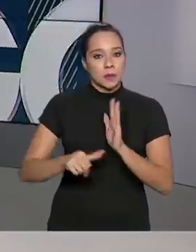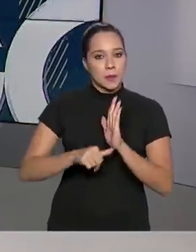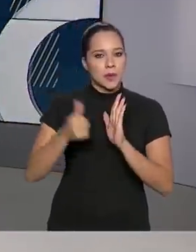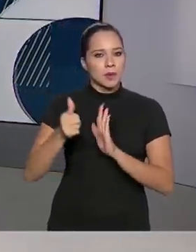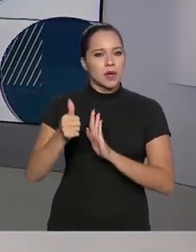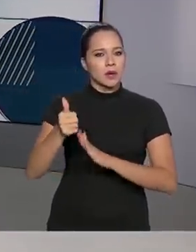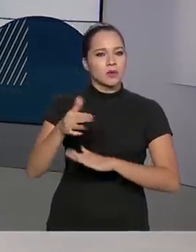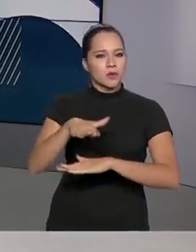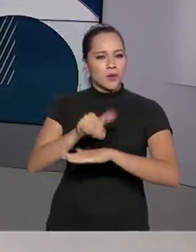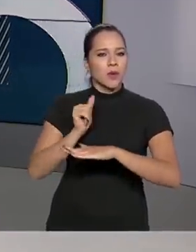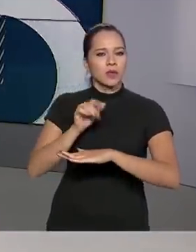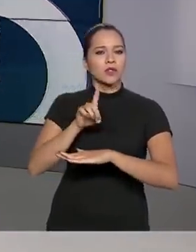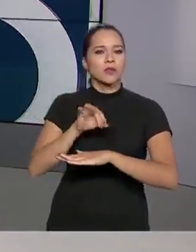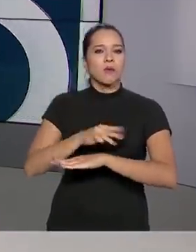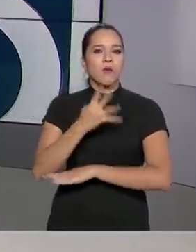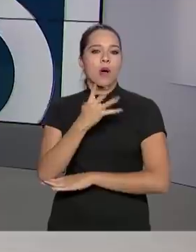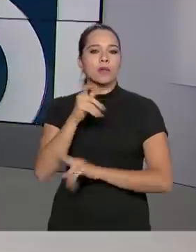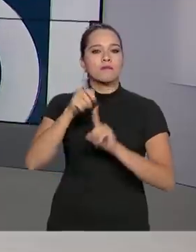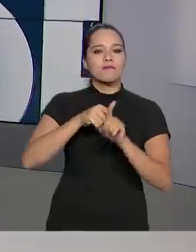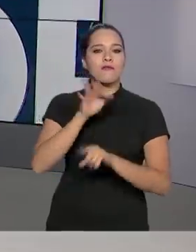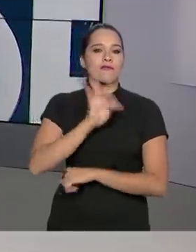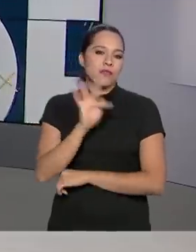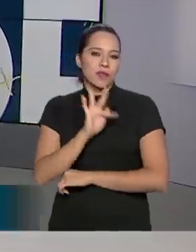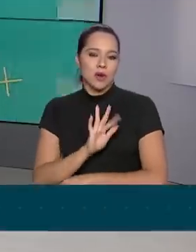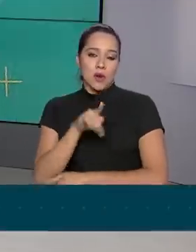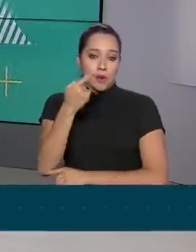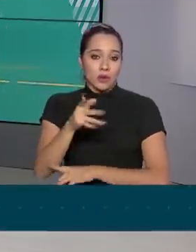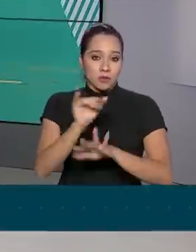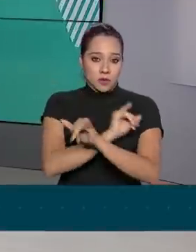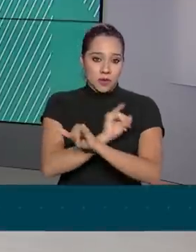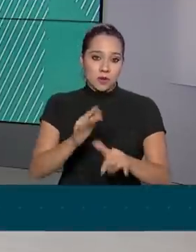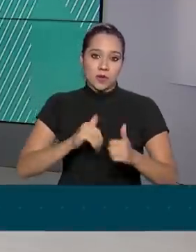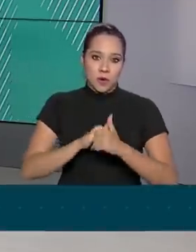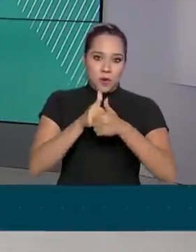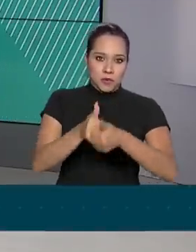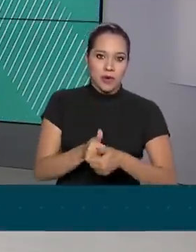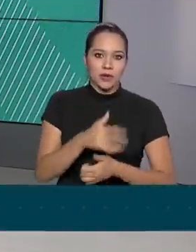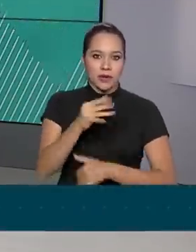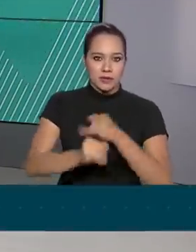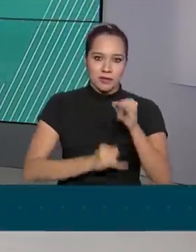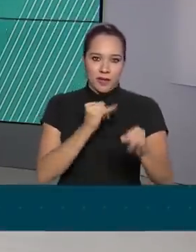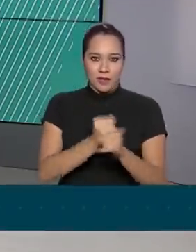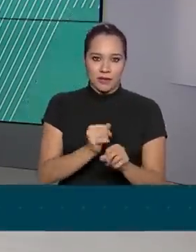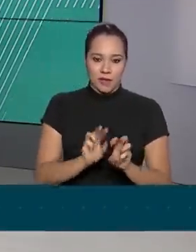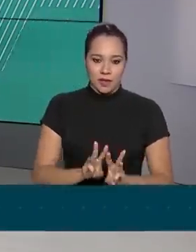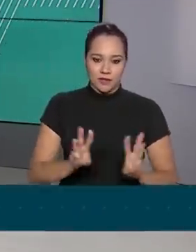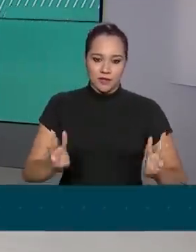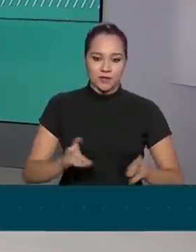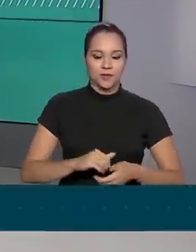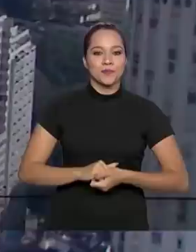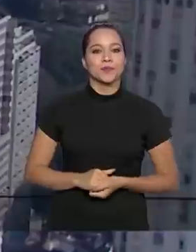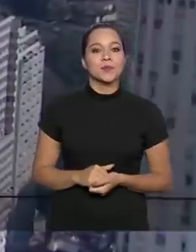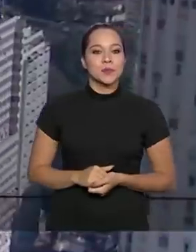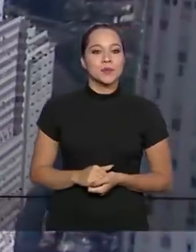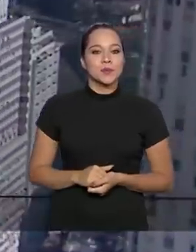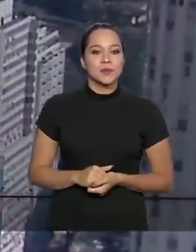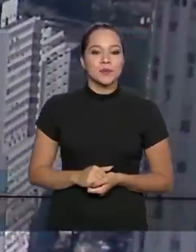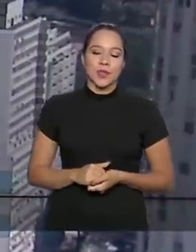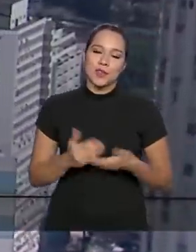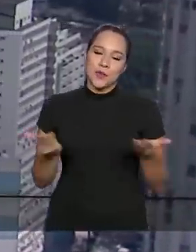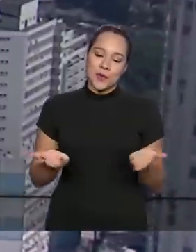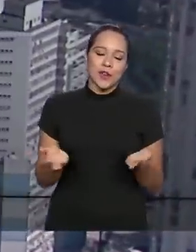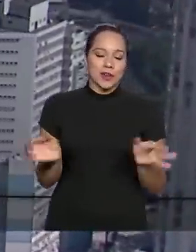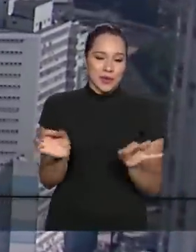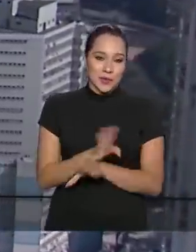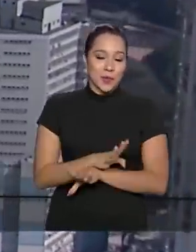chamada sai no dia 4 de fevereiro. Outras informações você acompanha na página do programa na internet. A gente